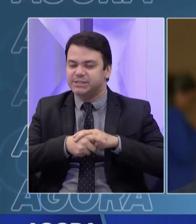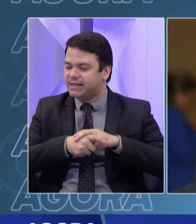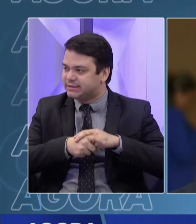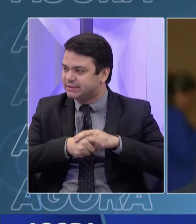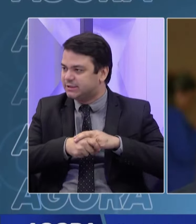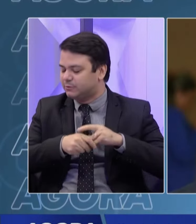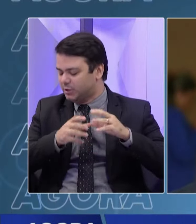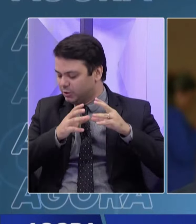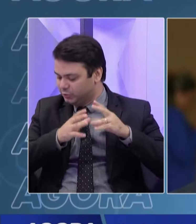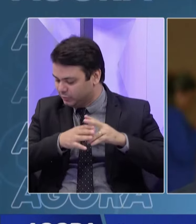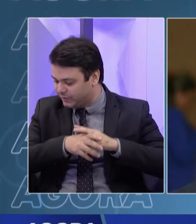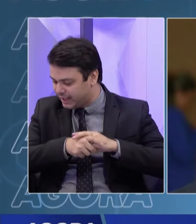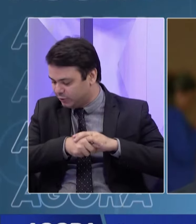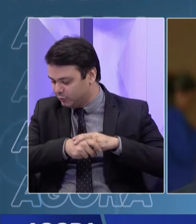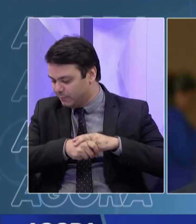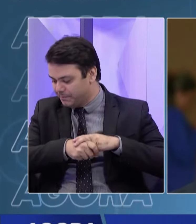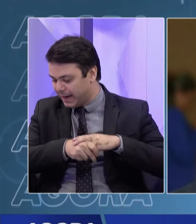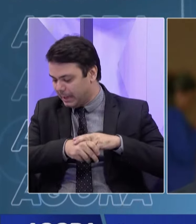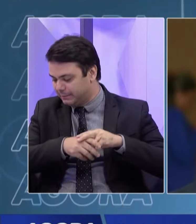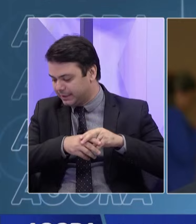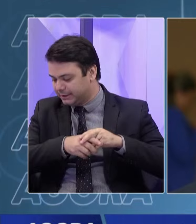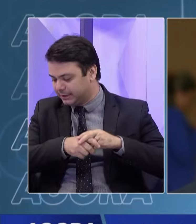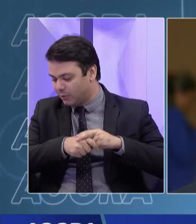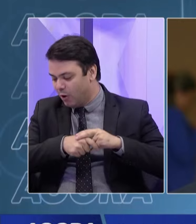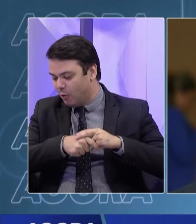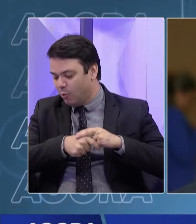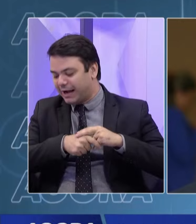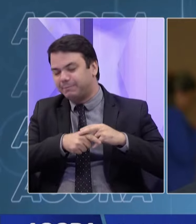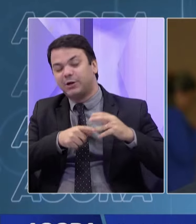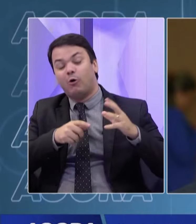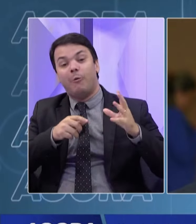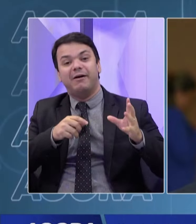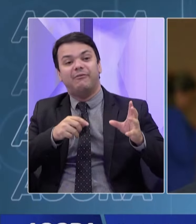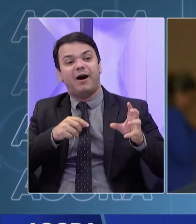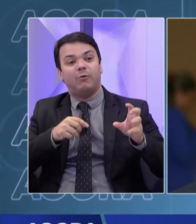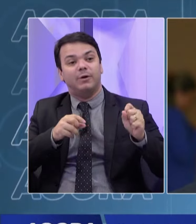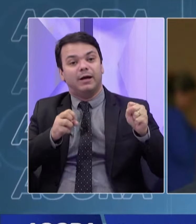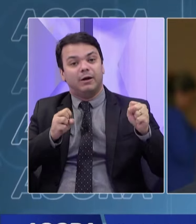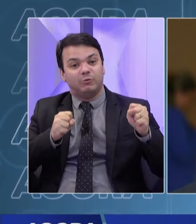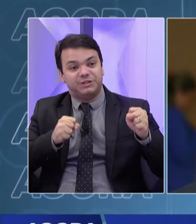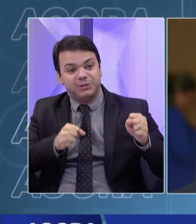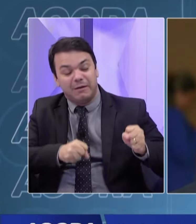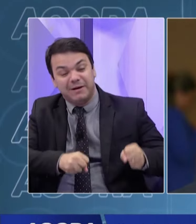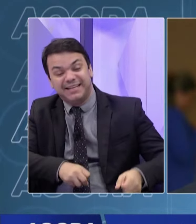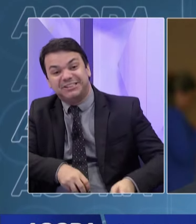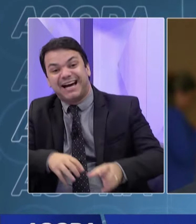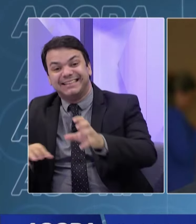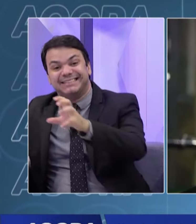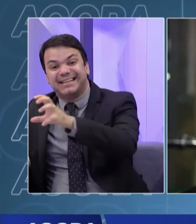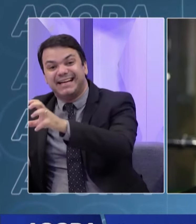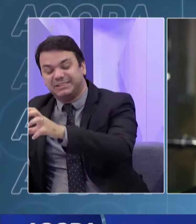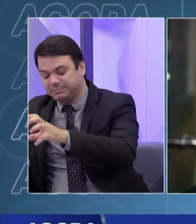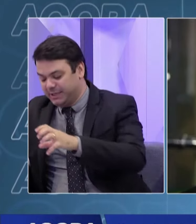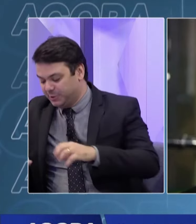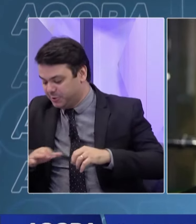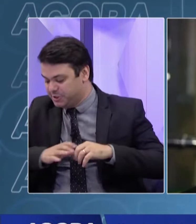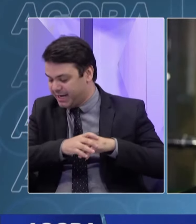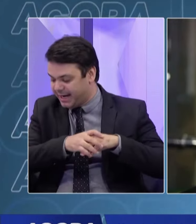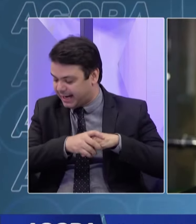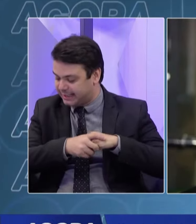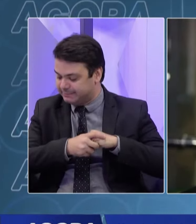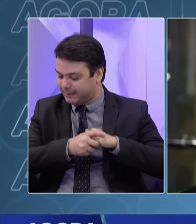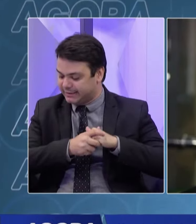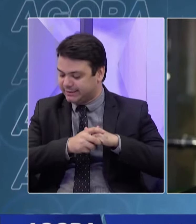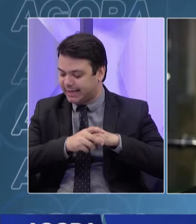indicação do vereador Alain Brandão. O capitão Robert Val conseguiu remanejar R$ 3 milhões